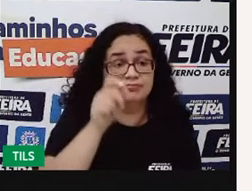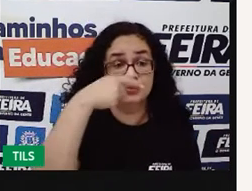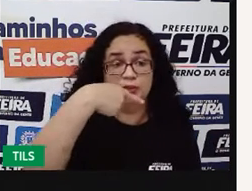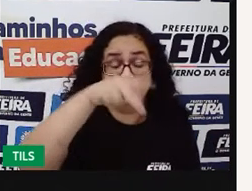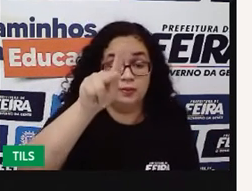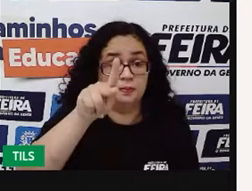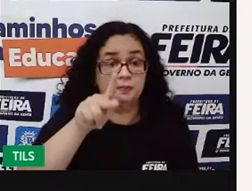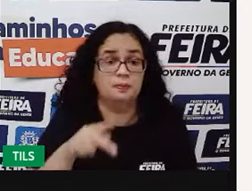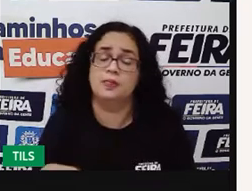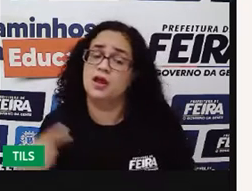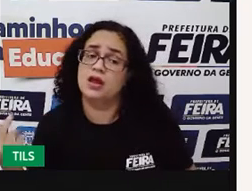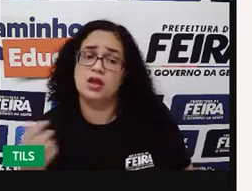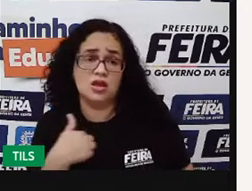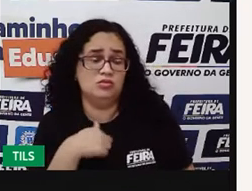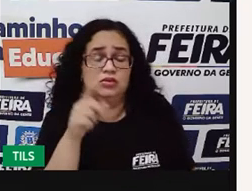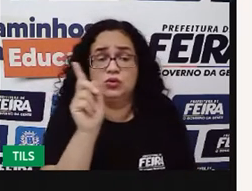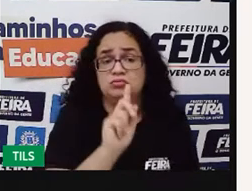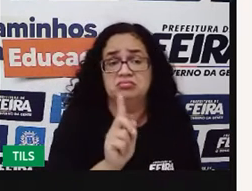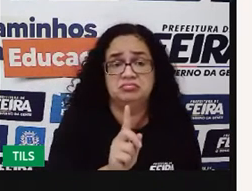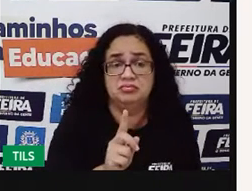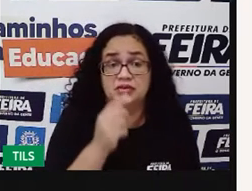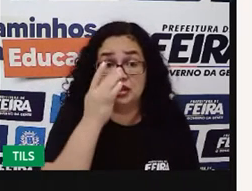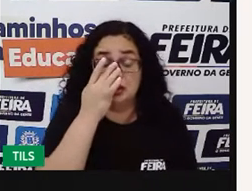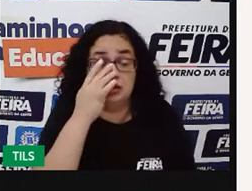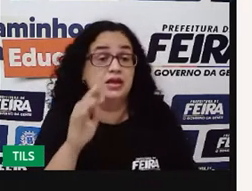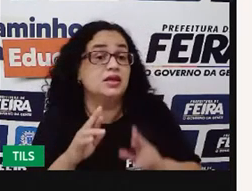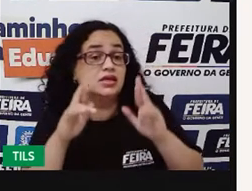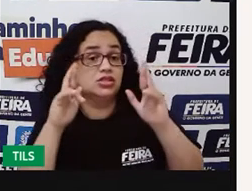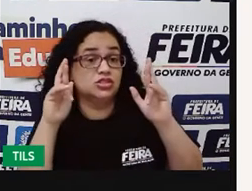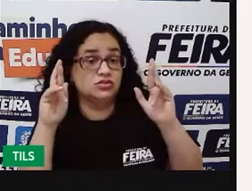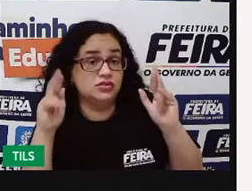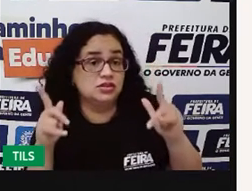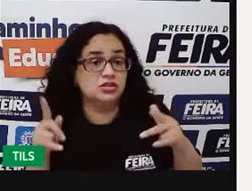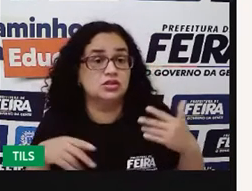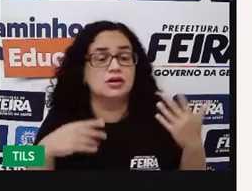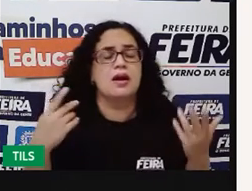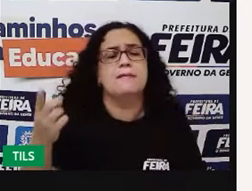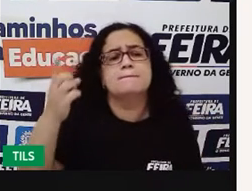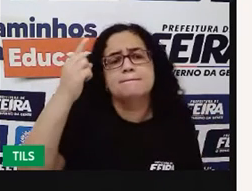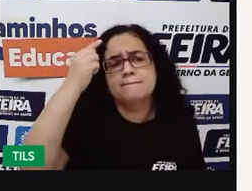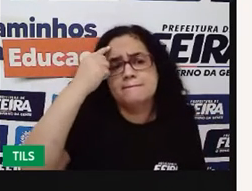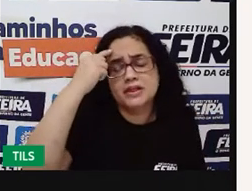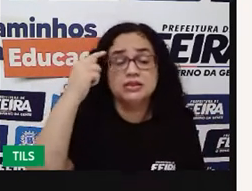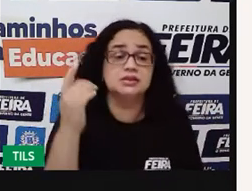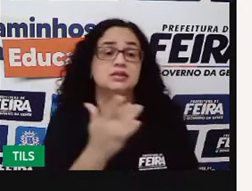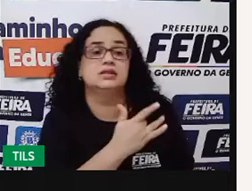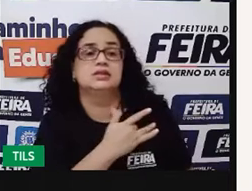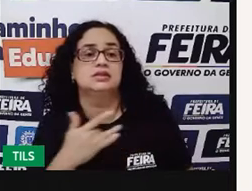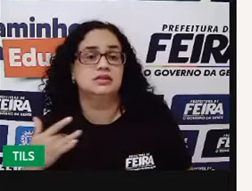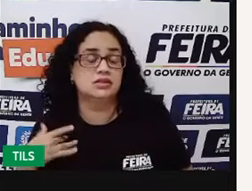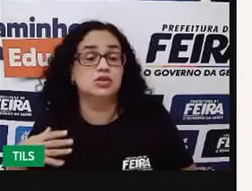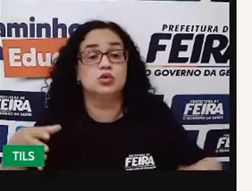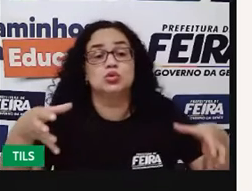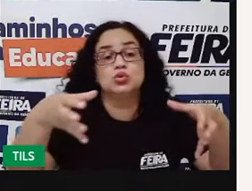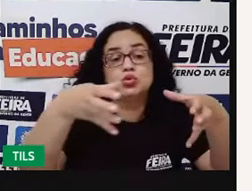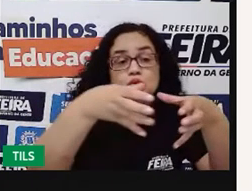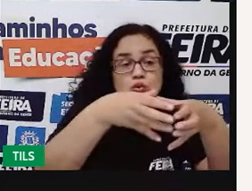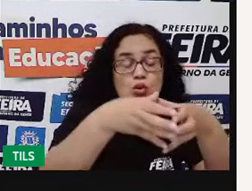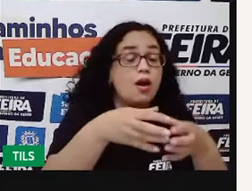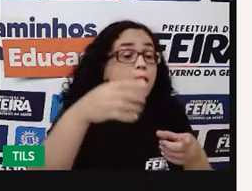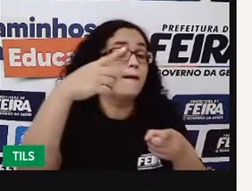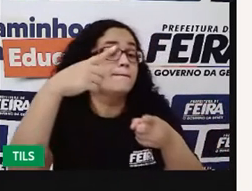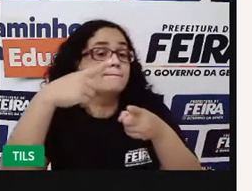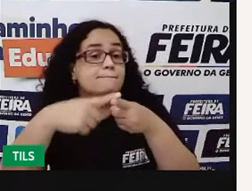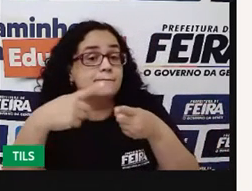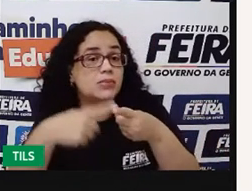Eu vou ou não. É diferente de quando a gente pensa na saúde coletiva. Por quê?